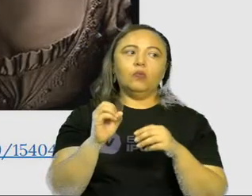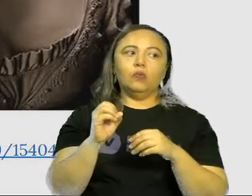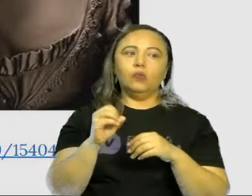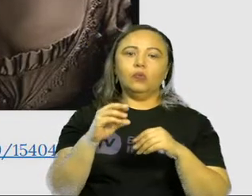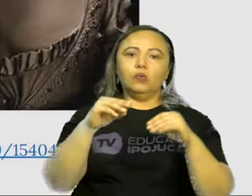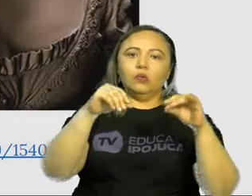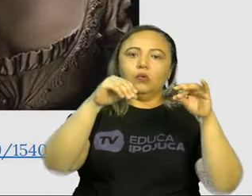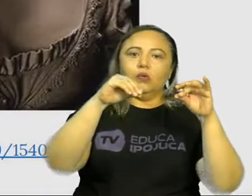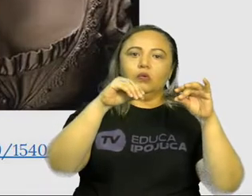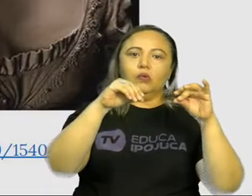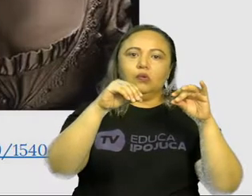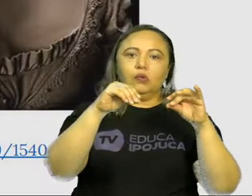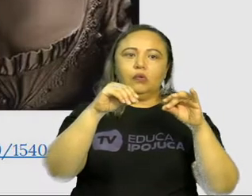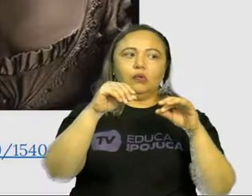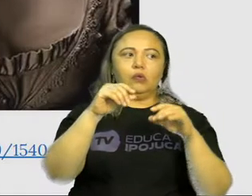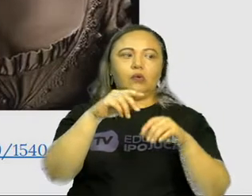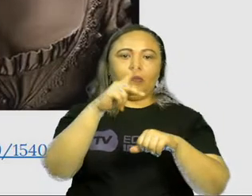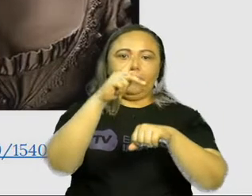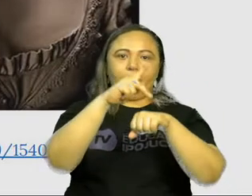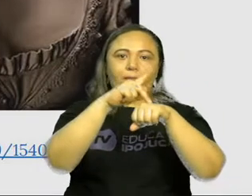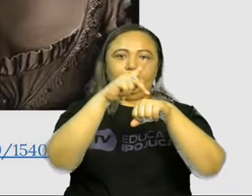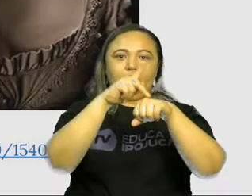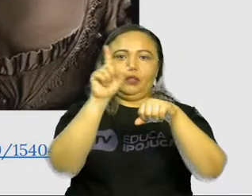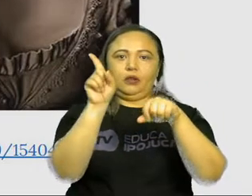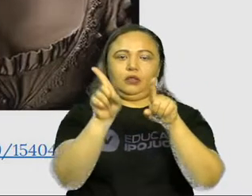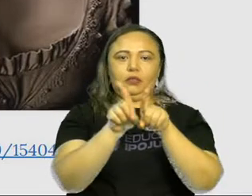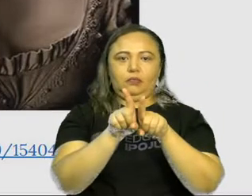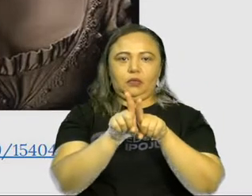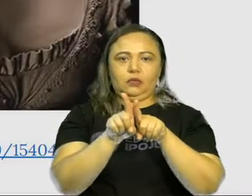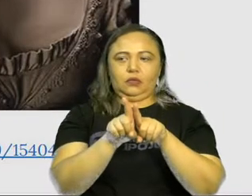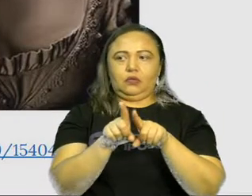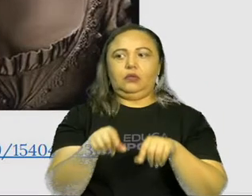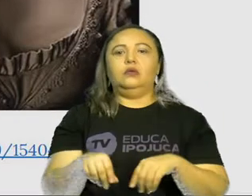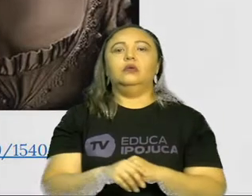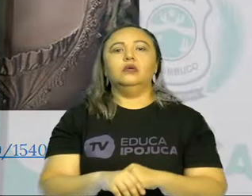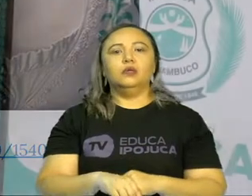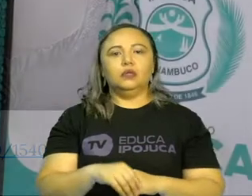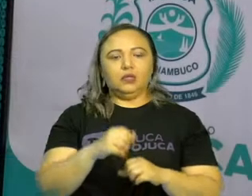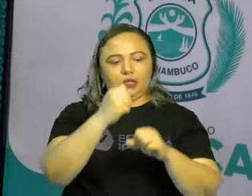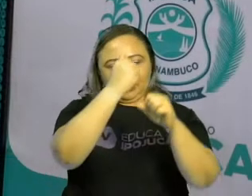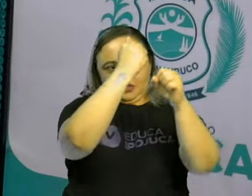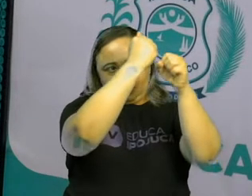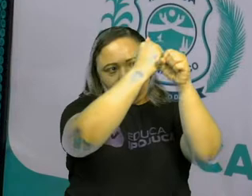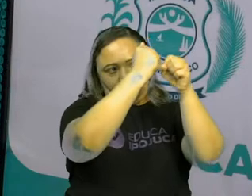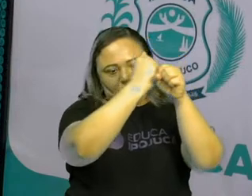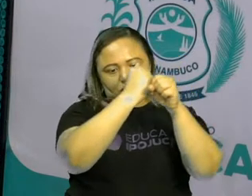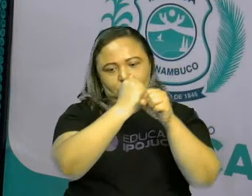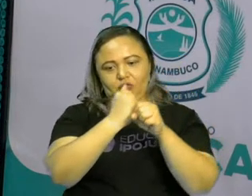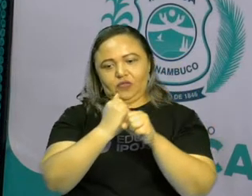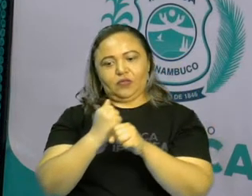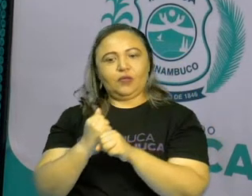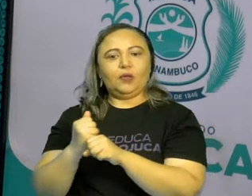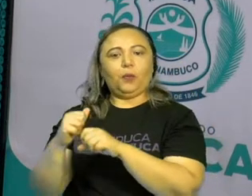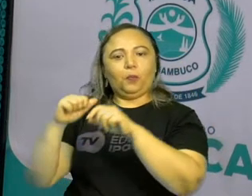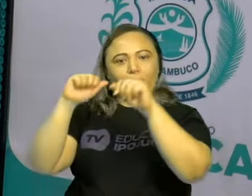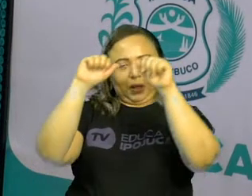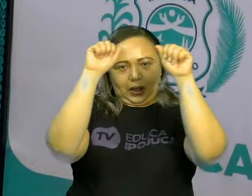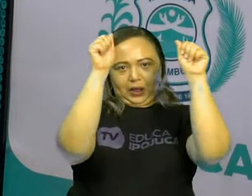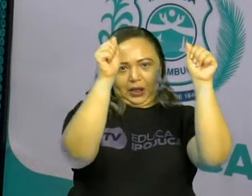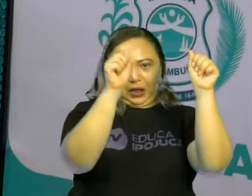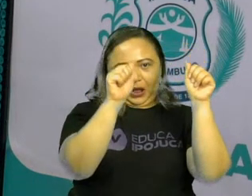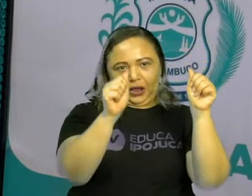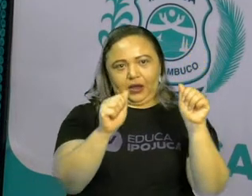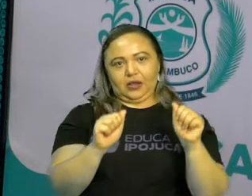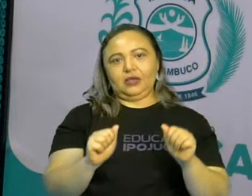em pedras, tá? Então, a escultura também é considerada um